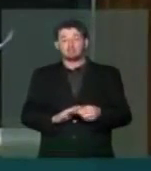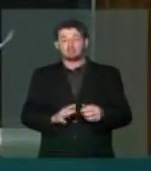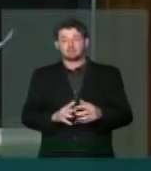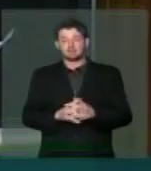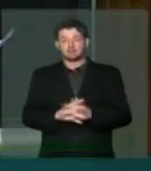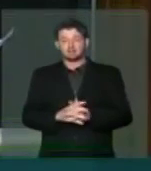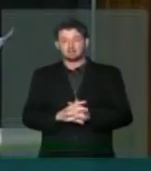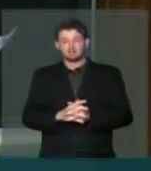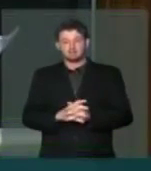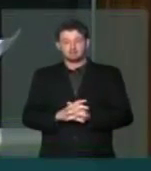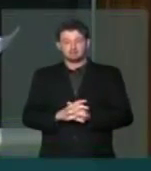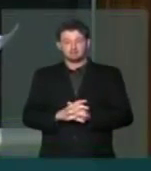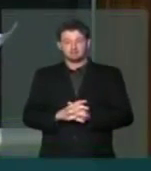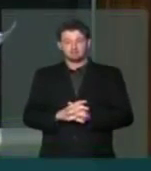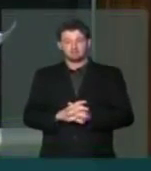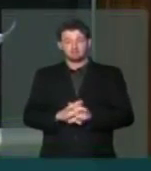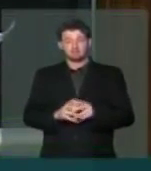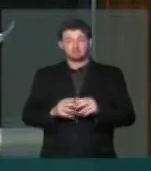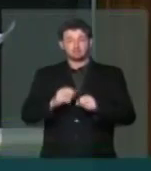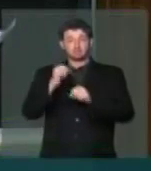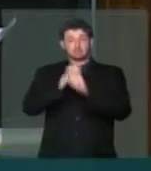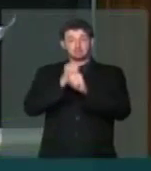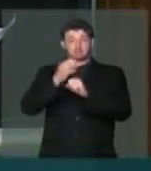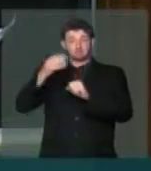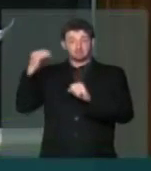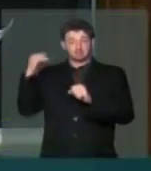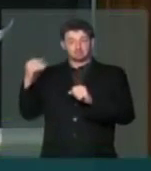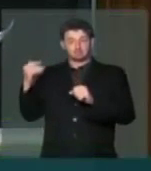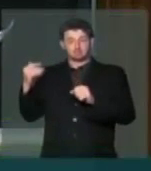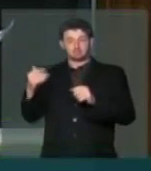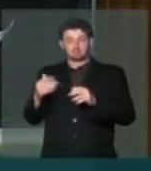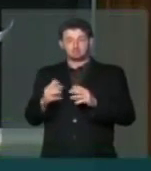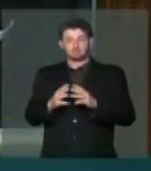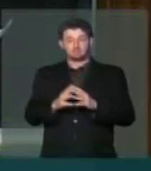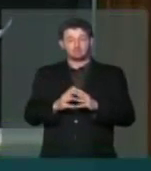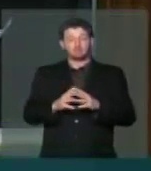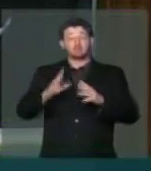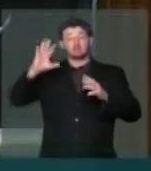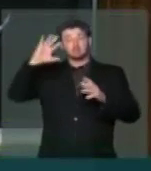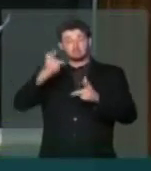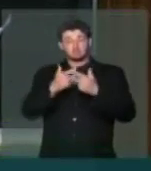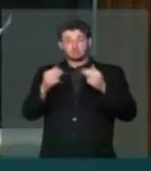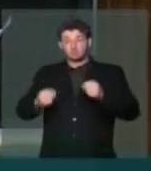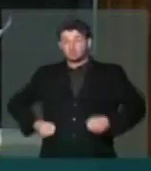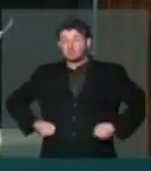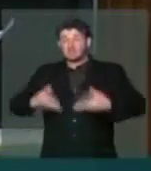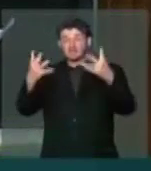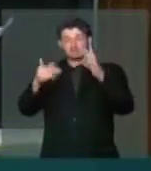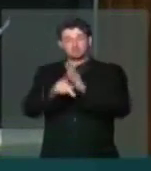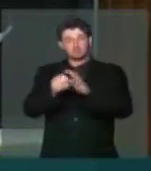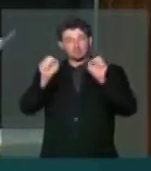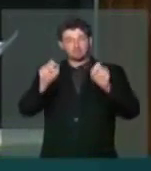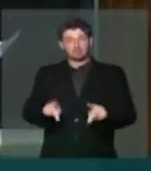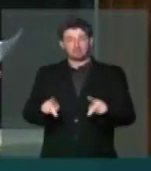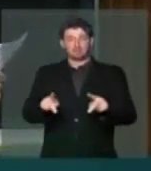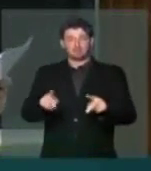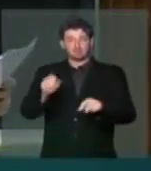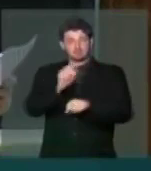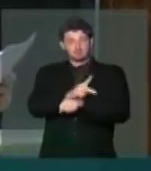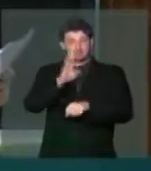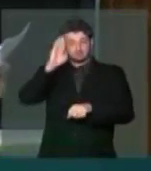procedimento adotado na década passada e que deu causa a uma explosão nos gastos da Previdência, principalmente